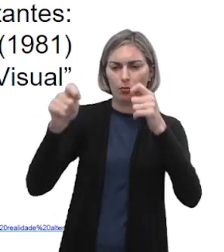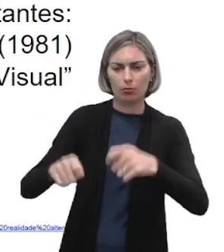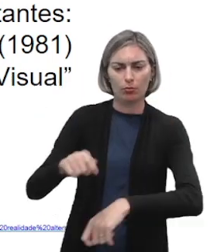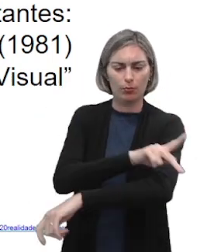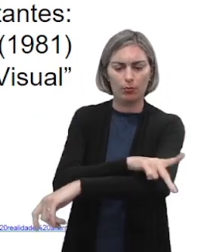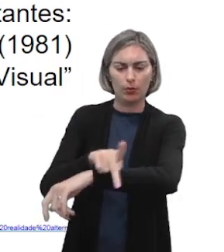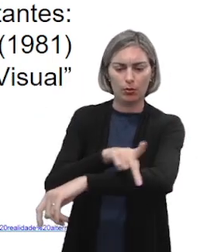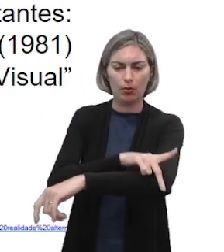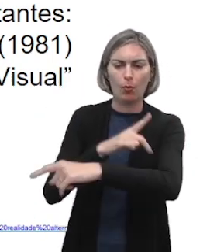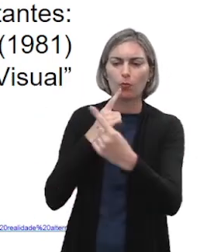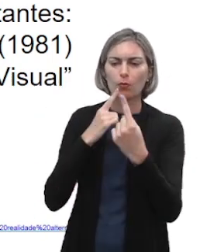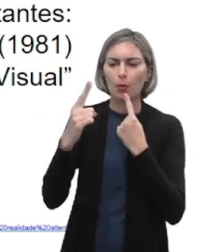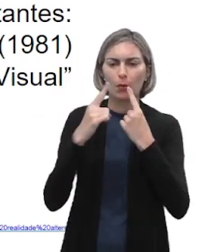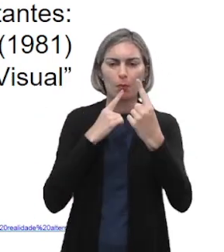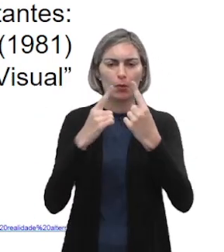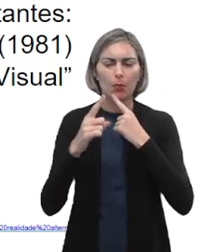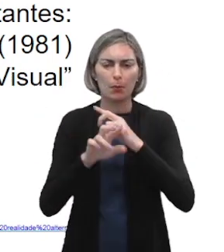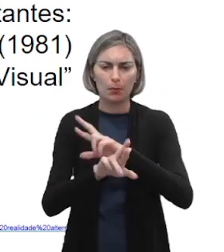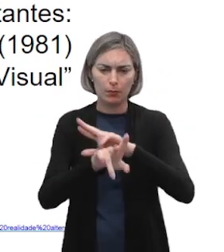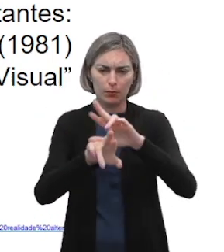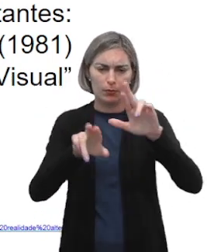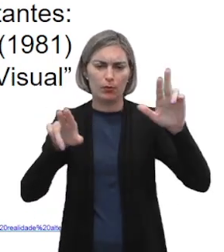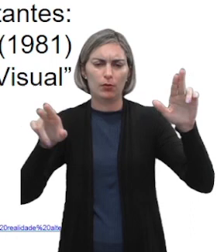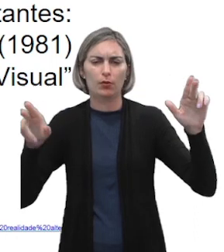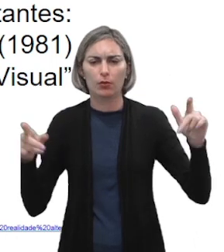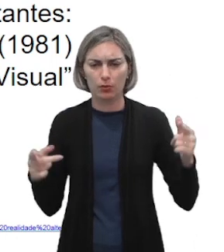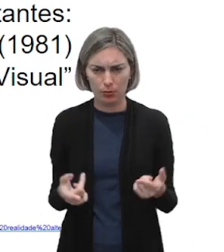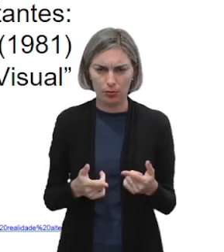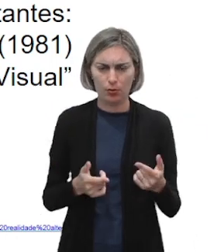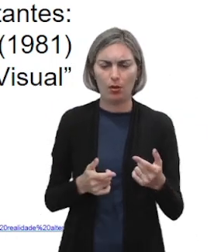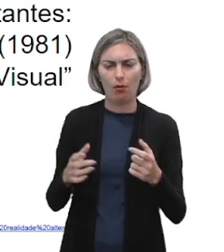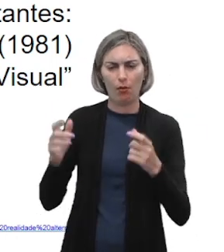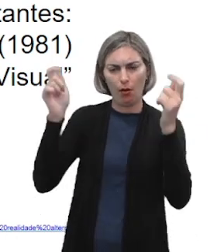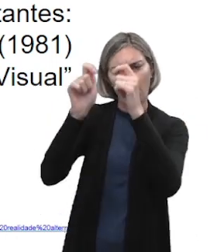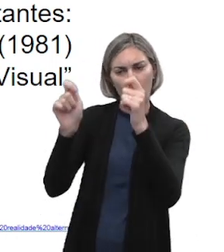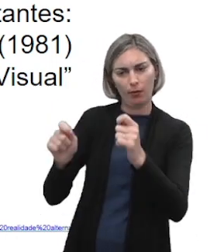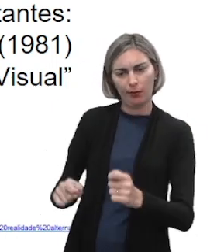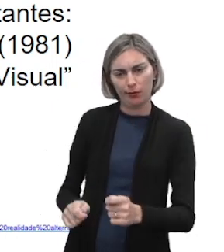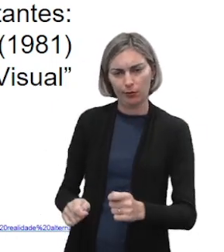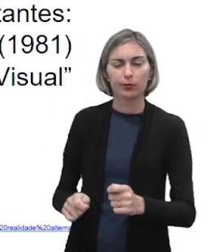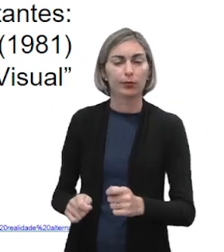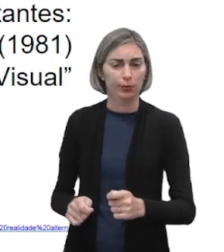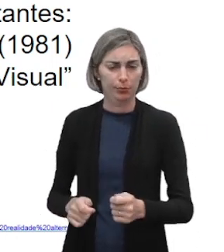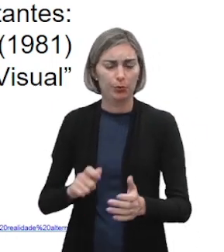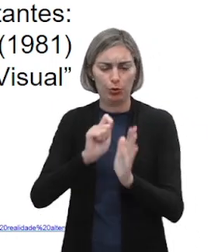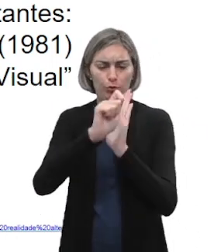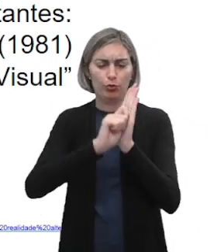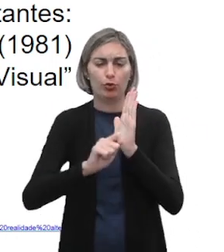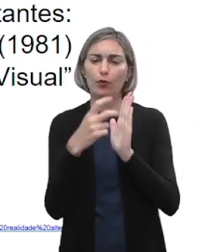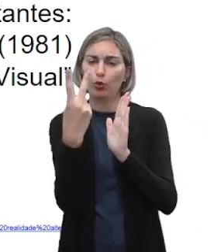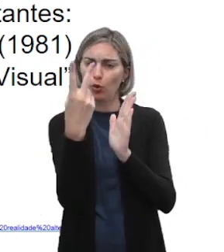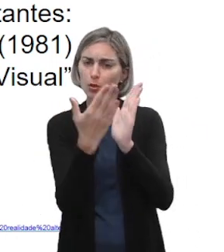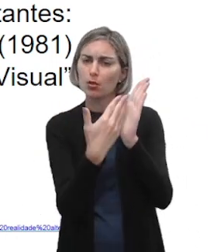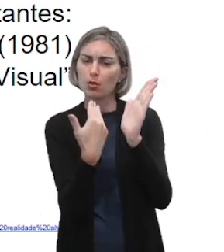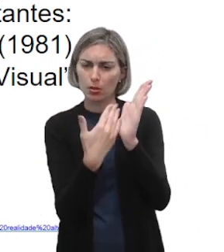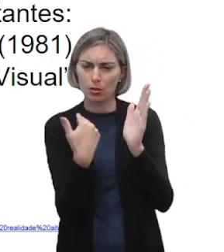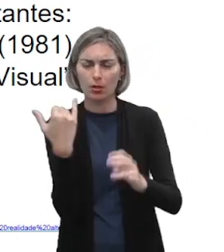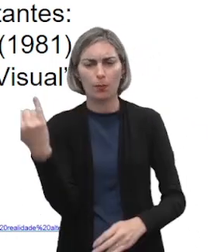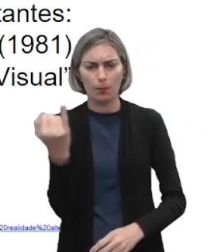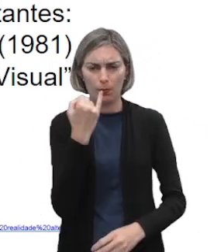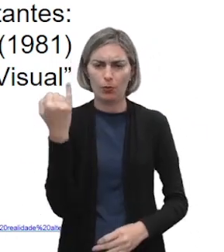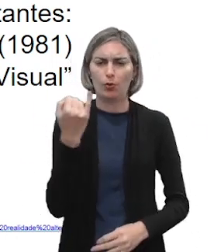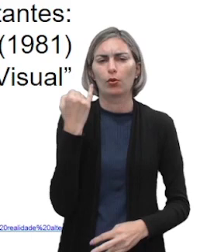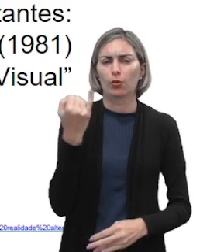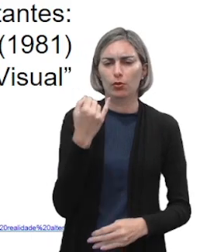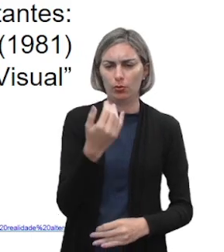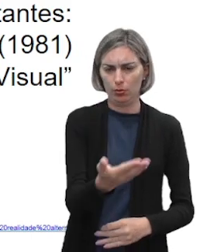dialogando sempre com as diferentes formas e correntes artísticas. E escreveu dois livros muito importantes, que vocês